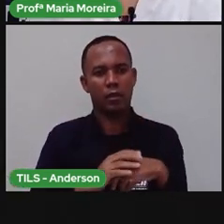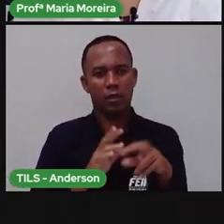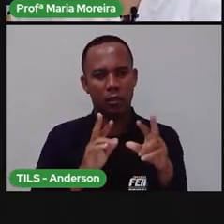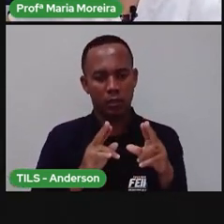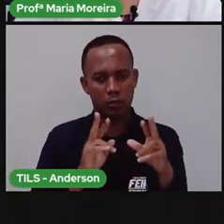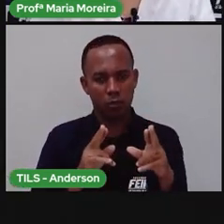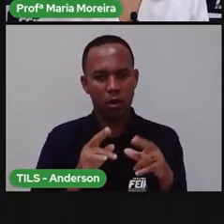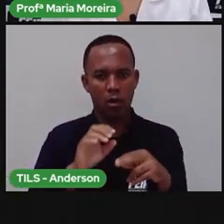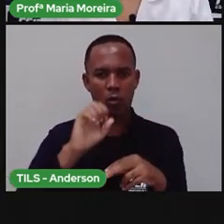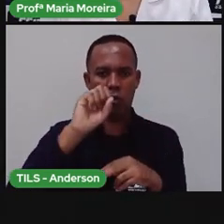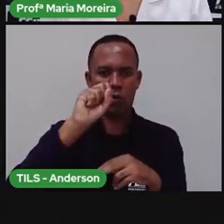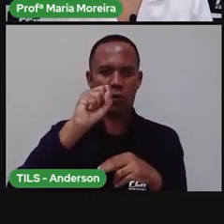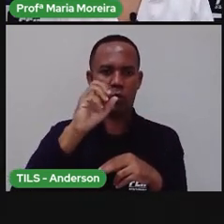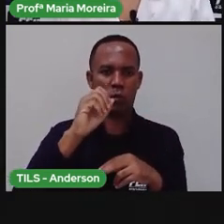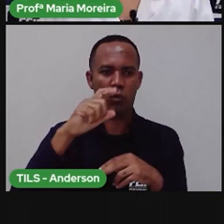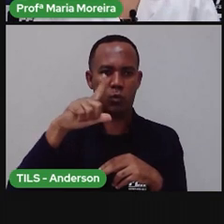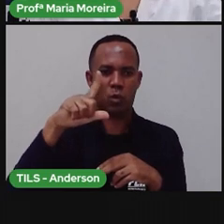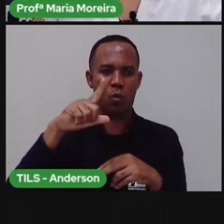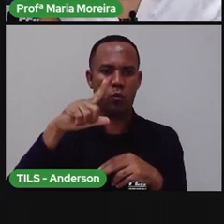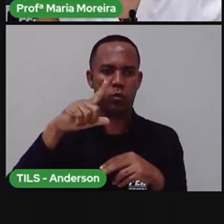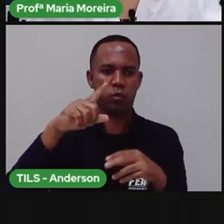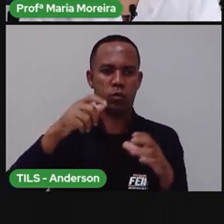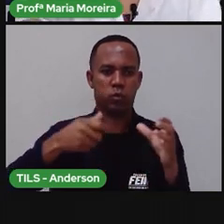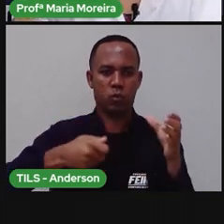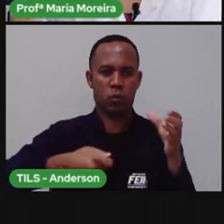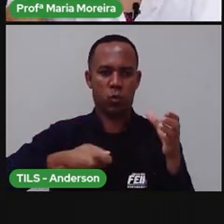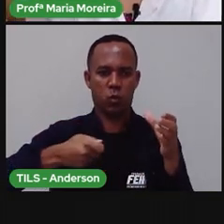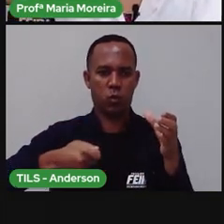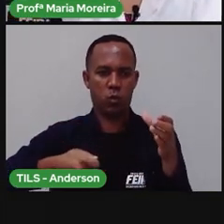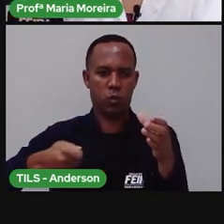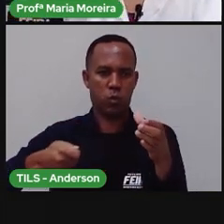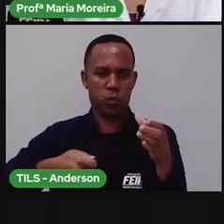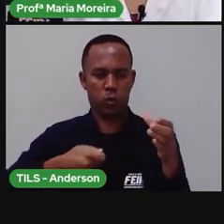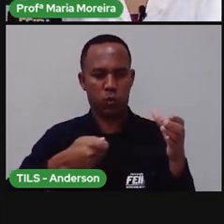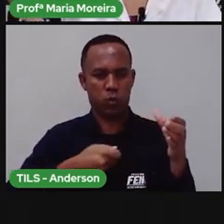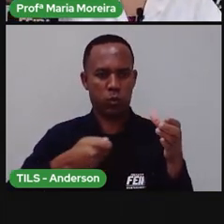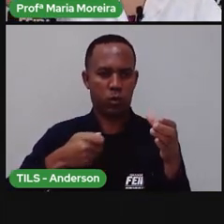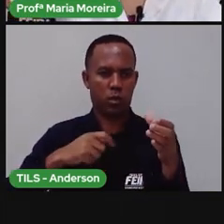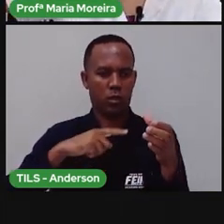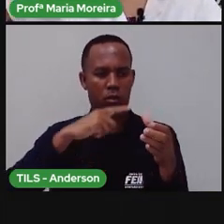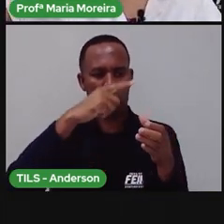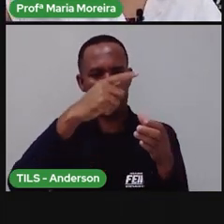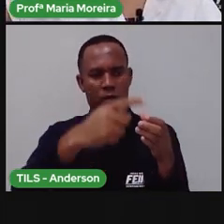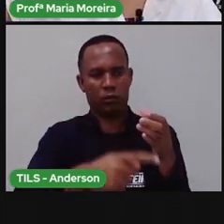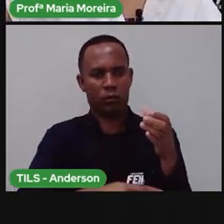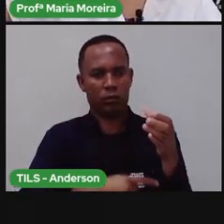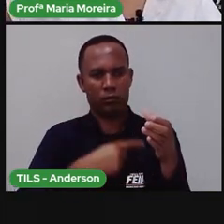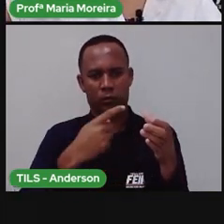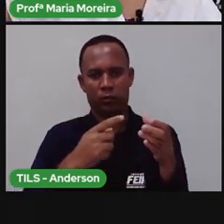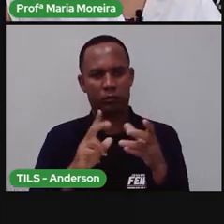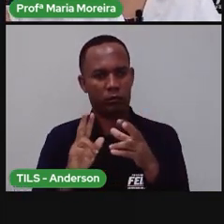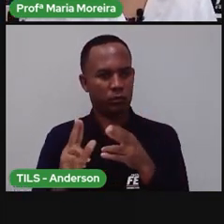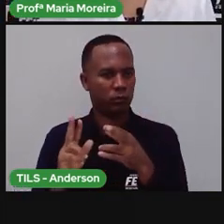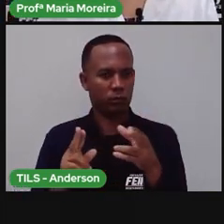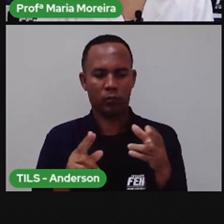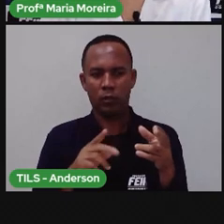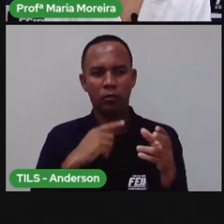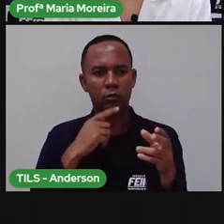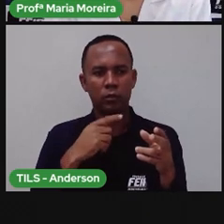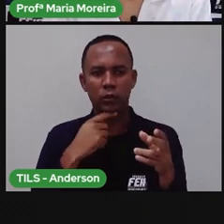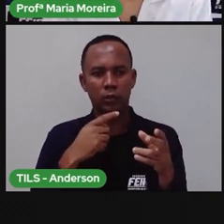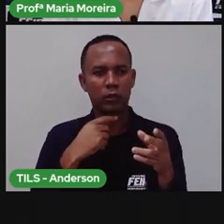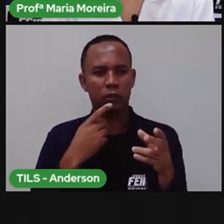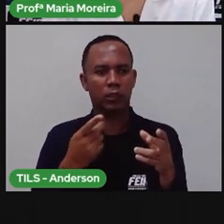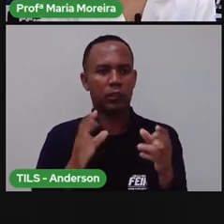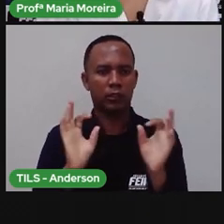ele fosse uma lanterna gigante. E ele estivesse iluminando um lado e deixando o outro lado, porque não tem como ele estar em dois lugares ao mesmo tempo, sem